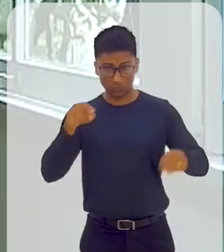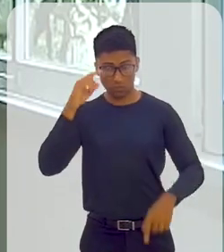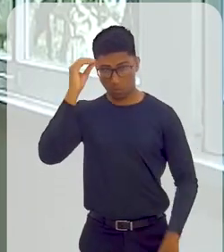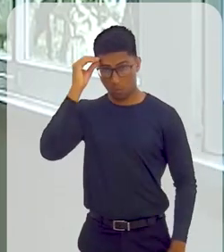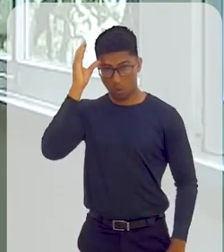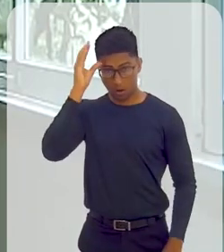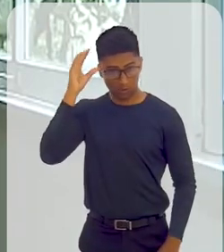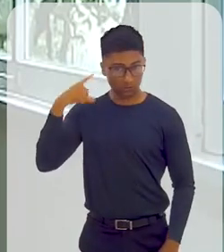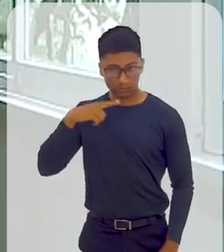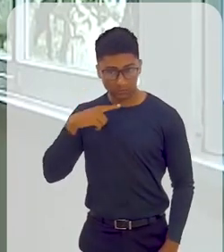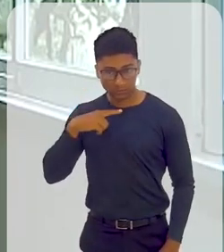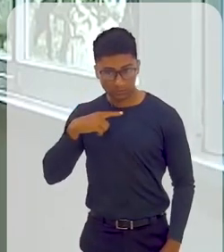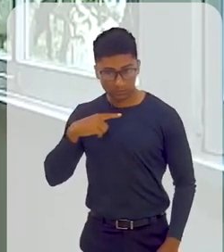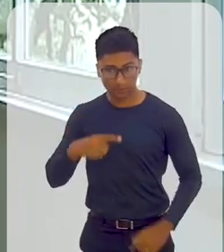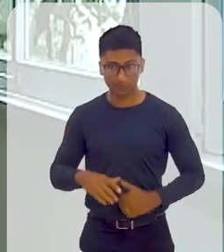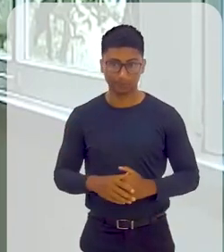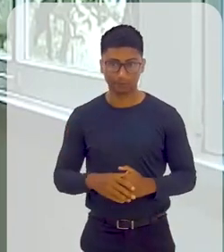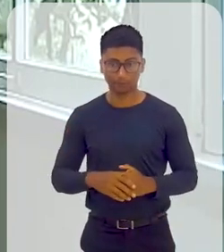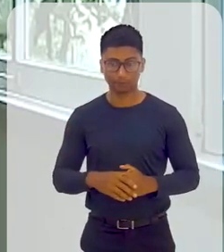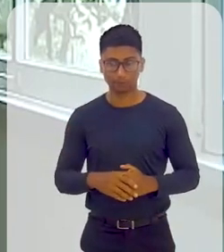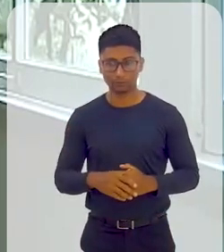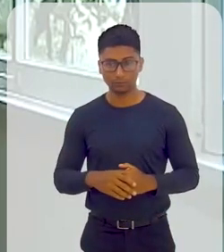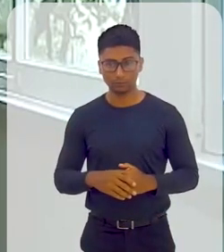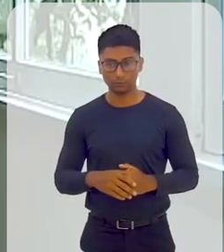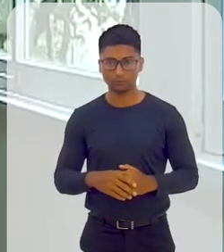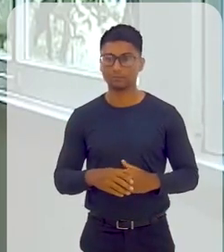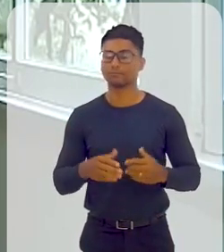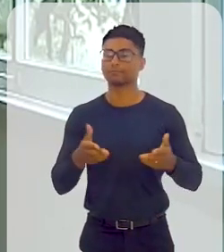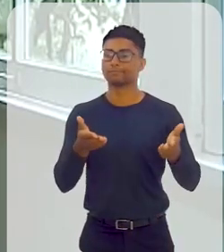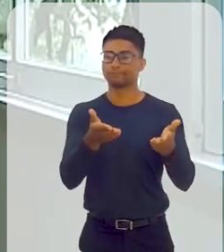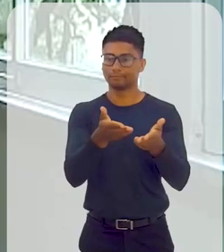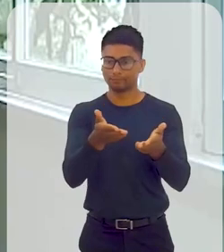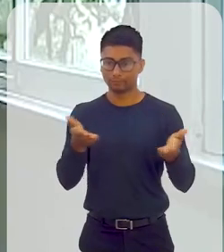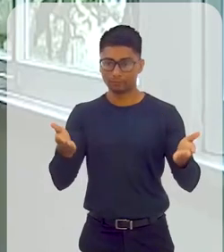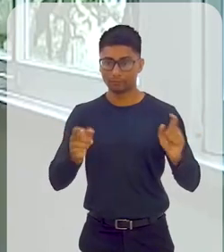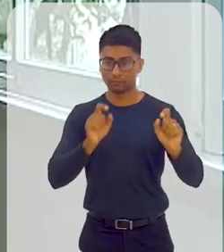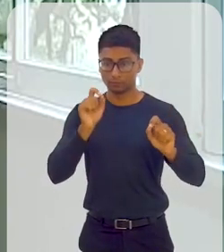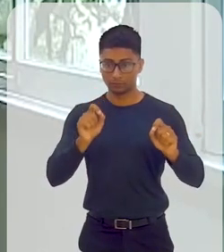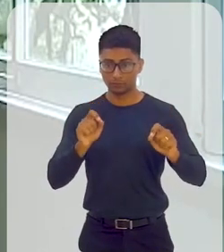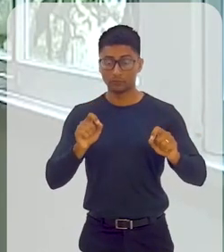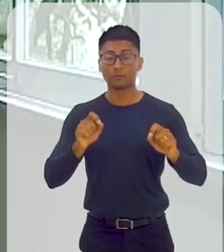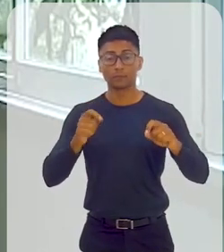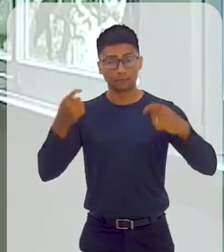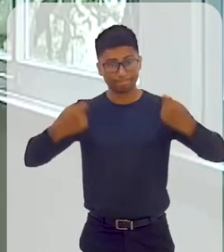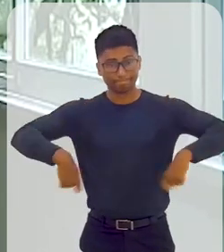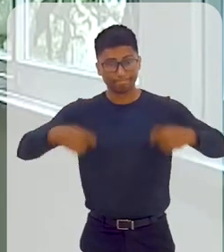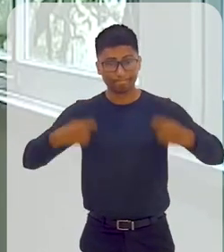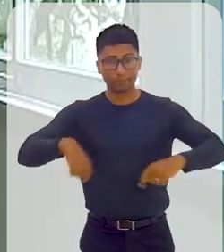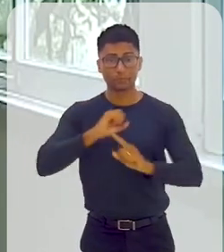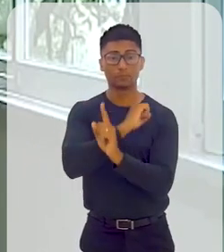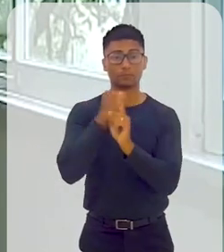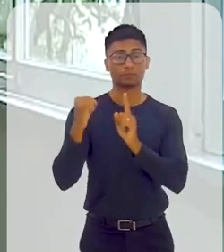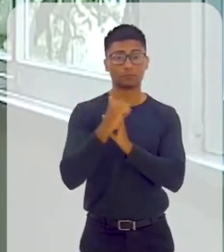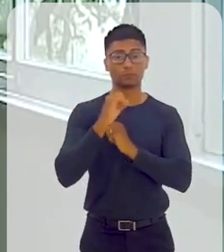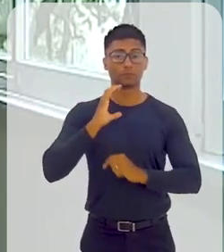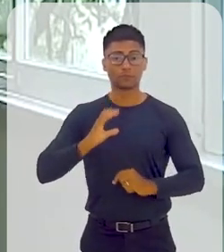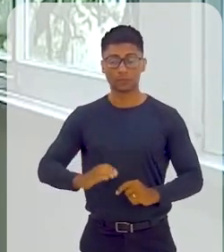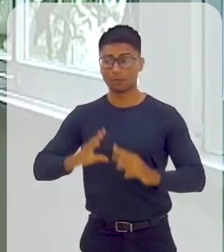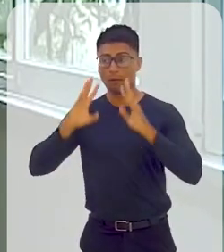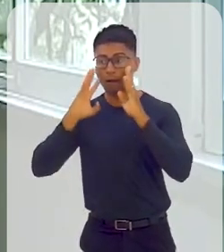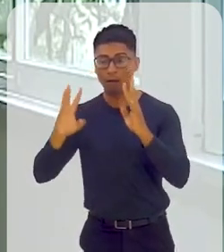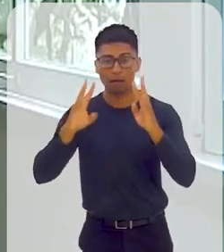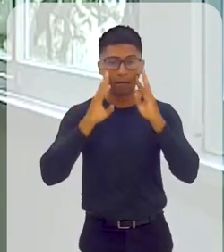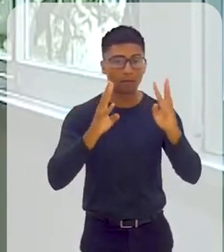têm conhecimento do assunto, que eles possam ouvir a sociedade